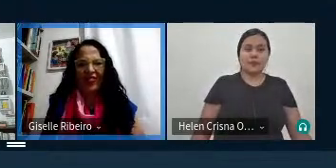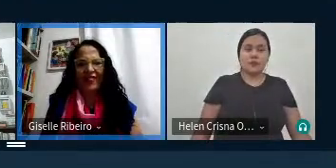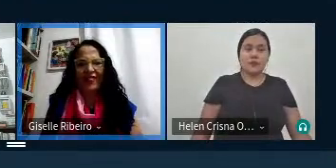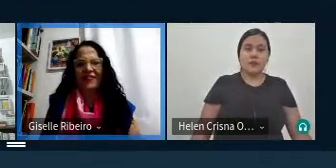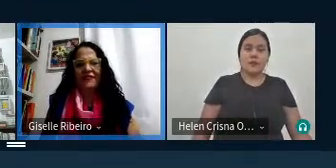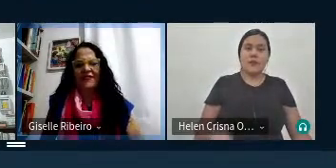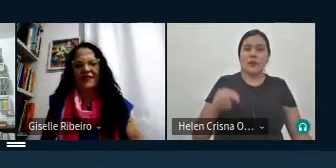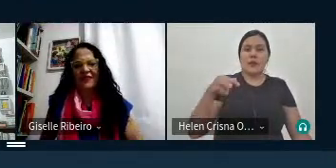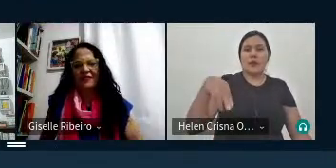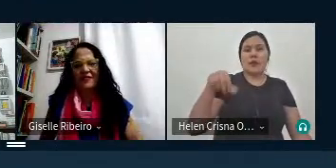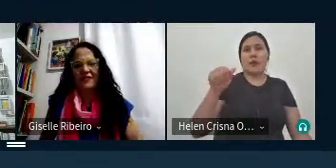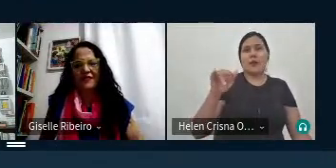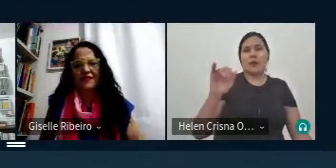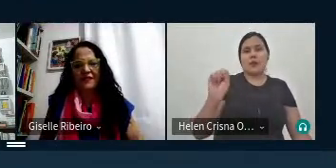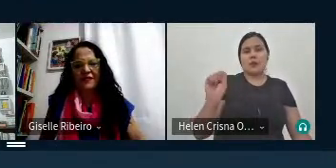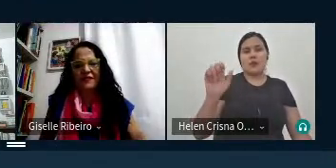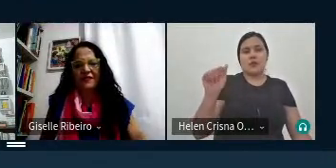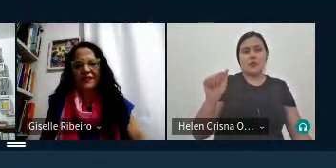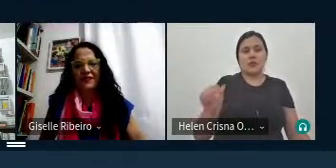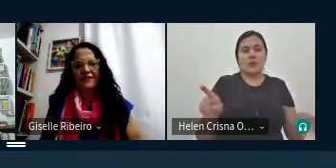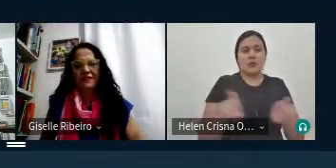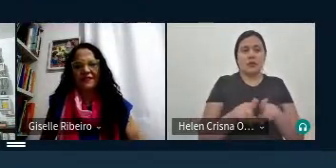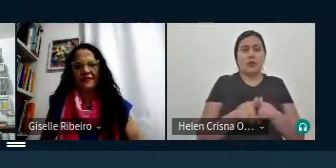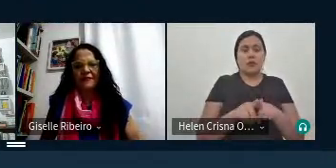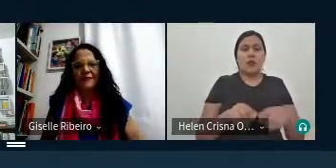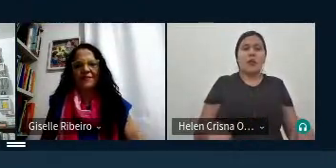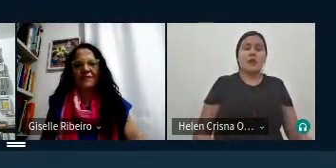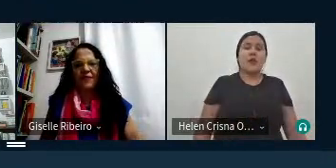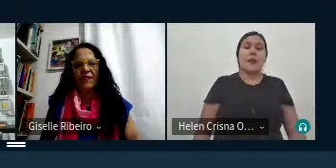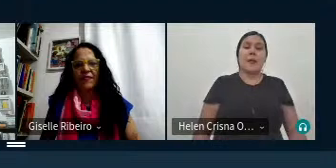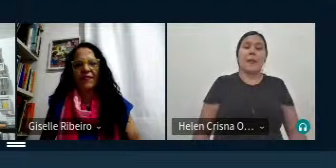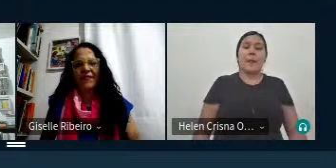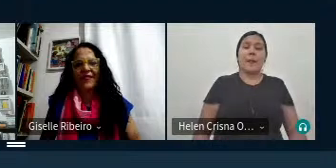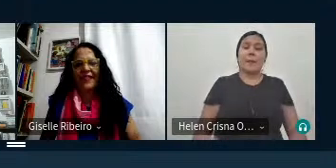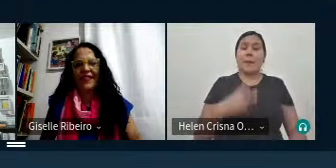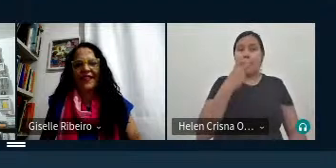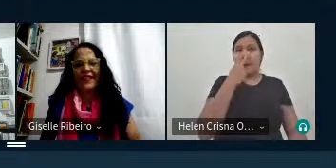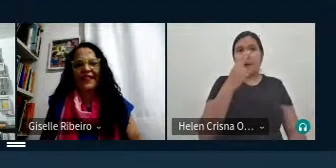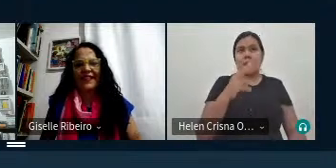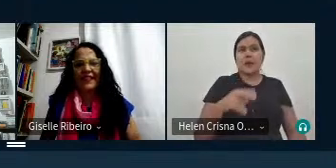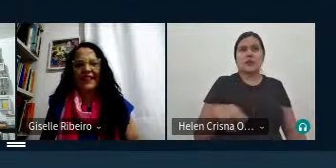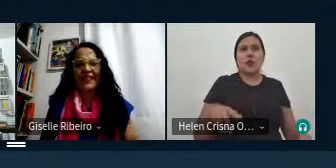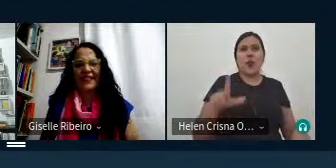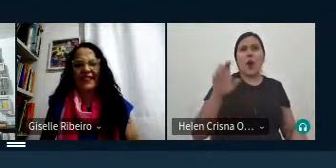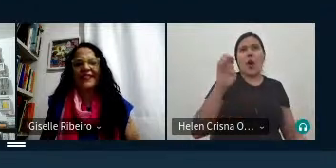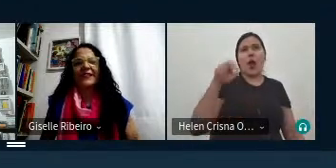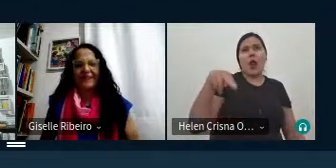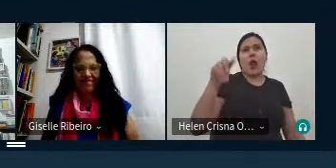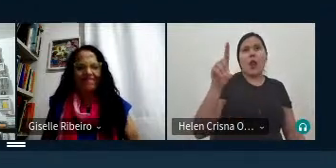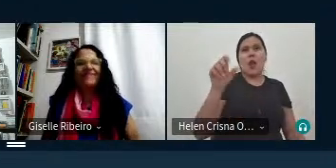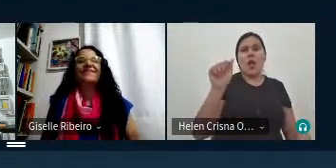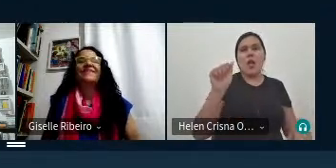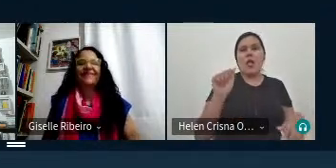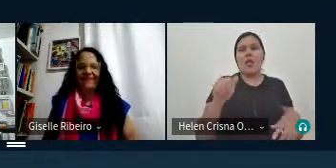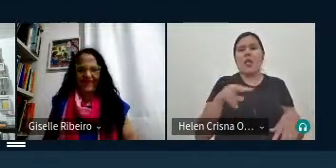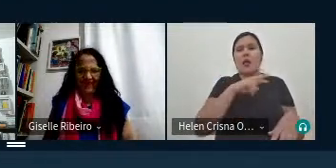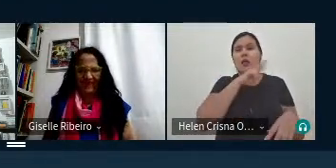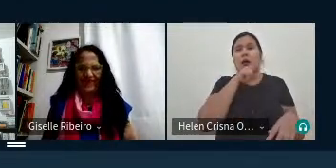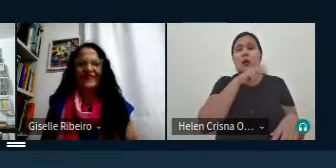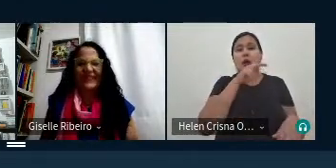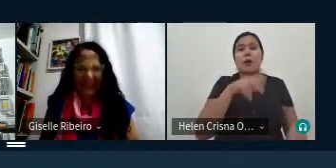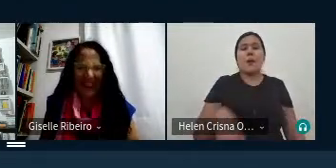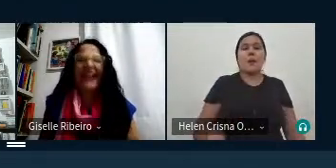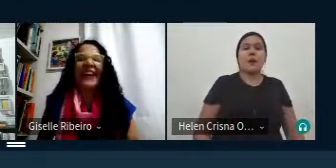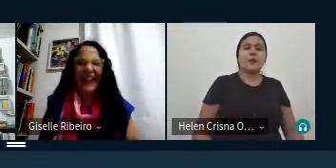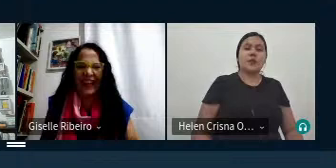Maísa ainda registrou para nós parece com nossa lenda da serpente aqui de São Luís do